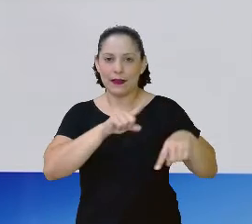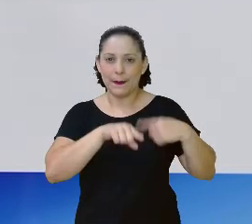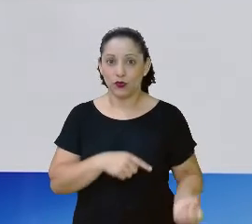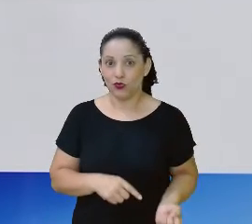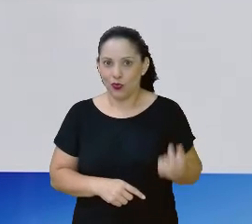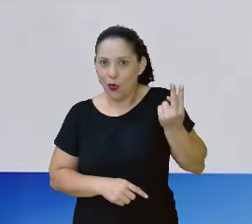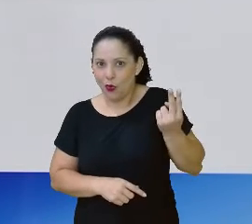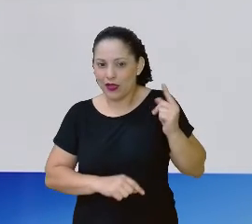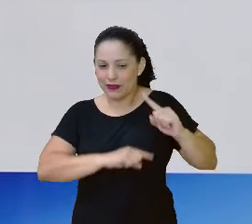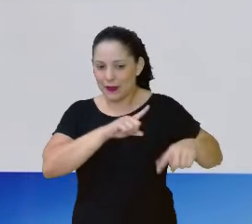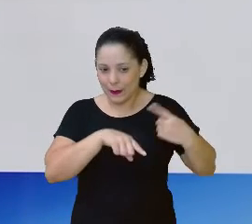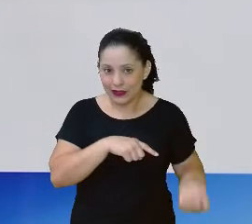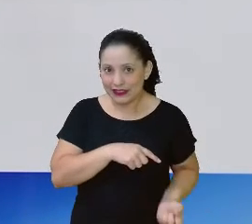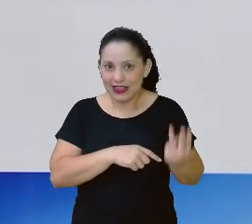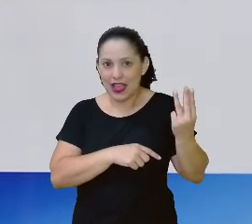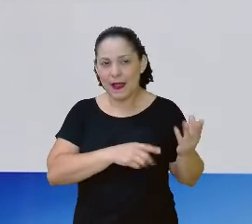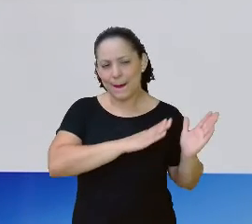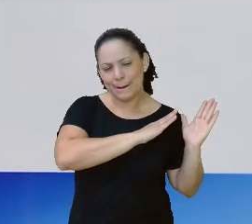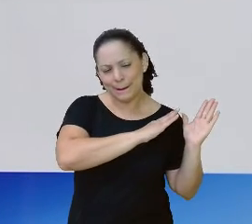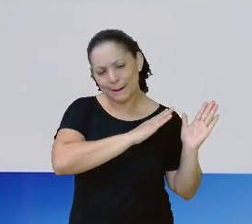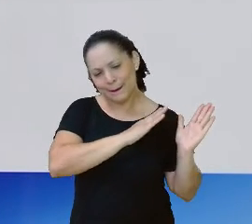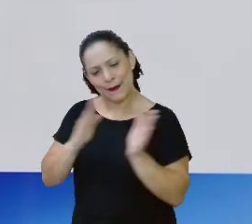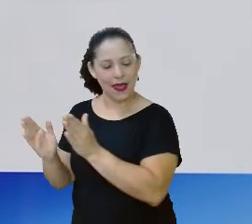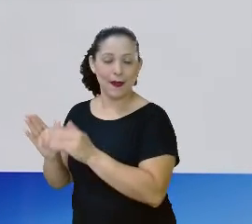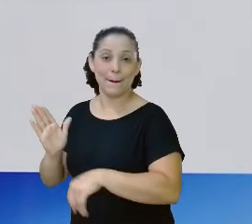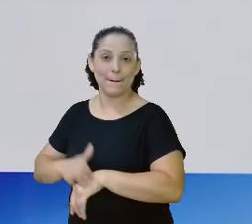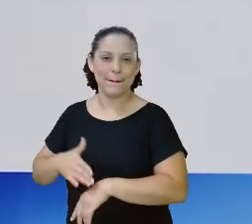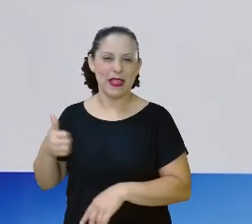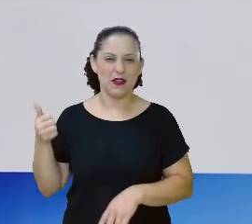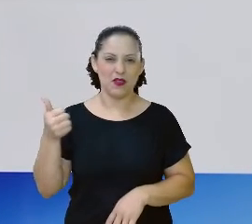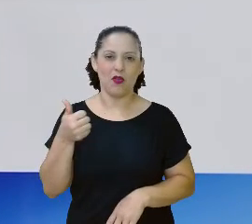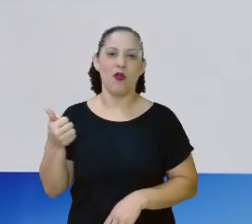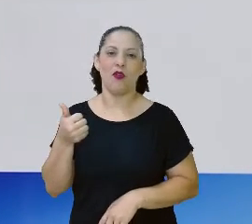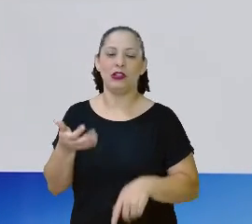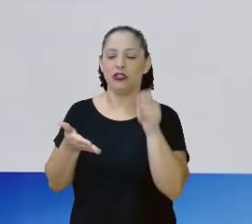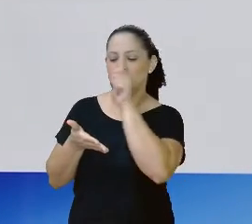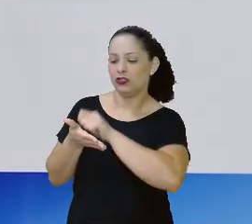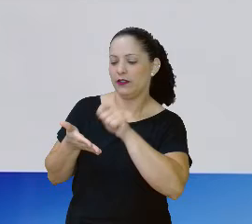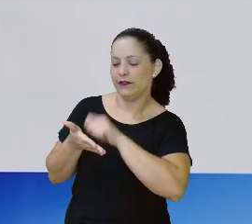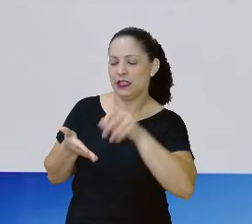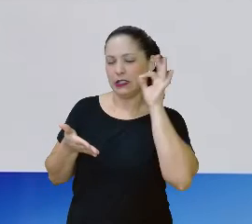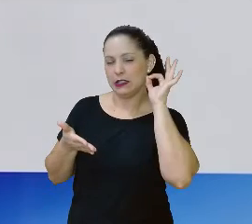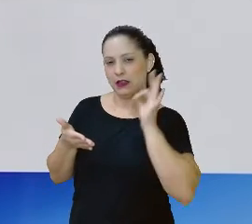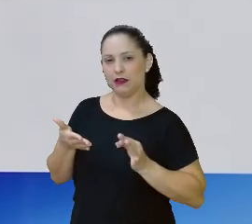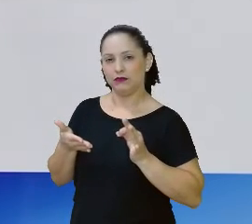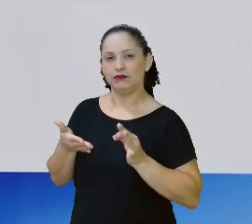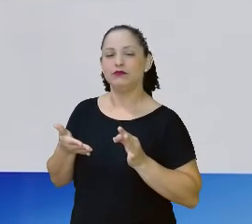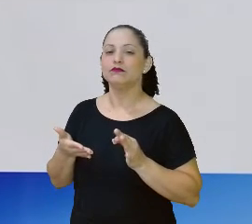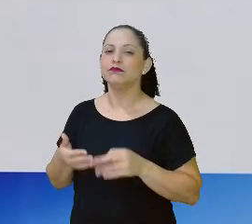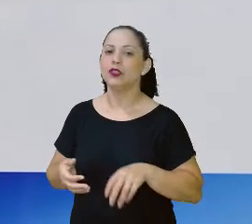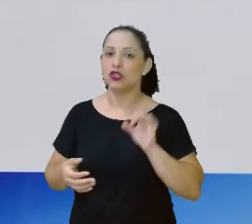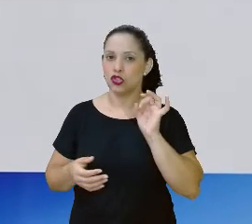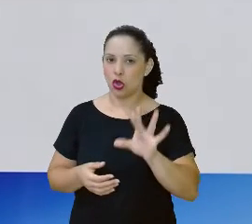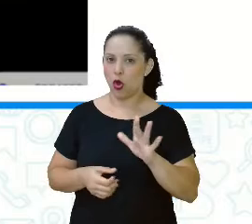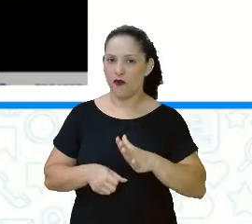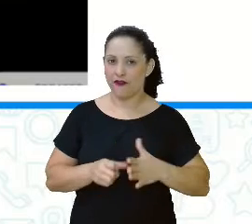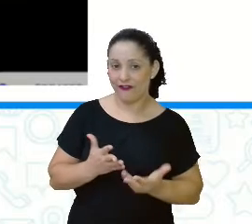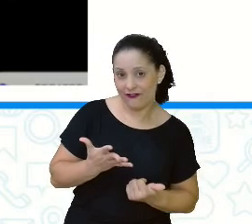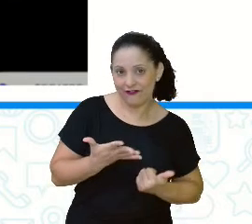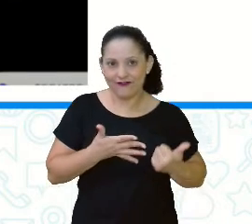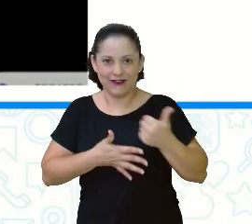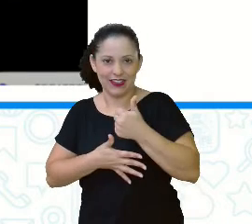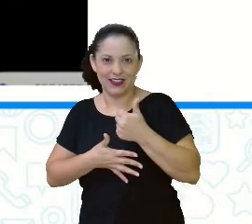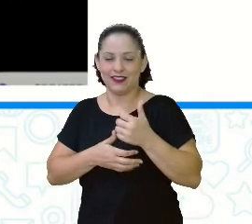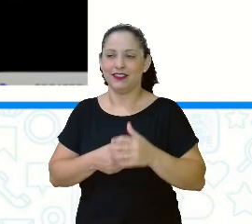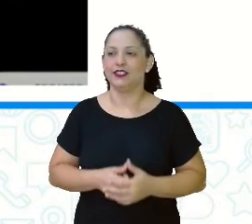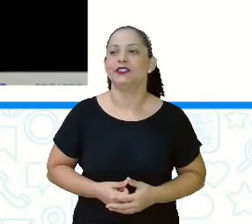duas. Quando você vê, você vai estar falando muito melhor. E, claro, escrevendo corretamente, você só tem a ganhar. Aqui eu tenho a